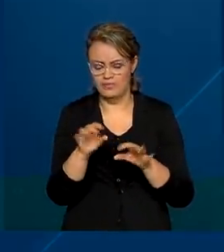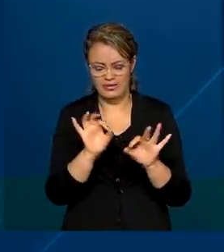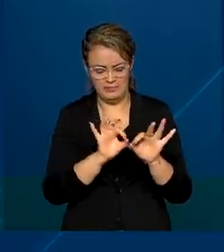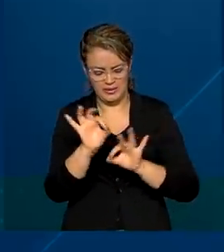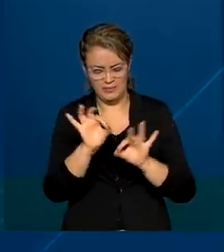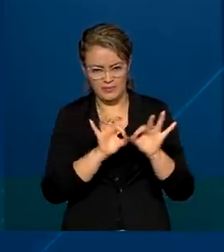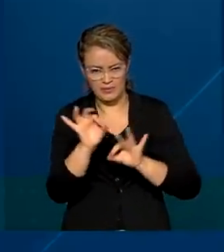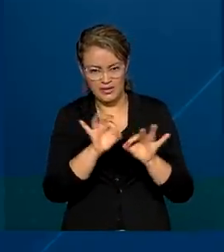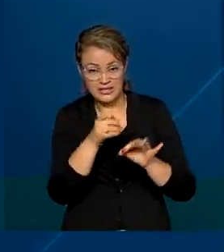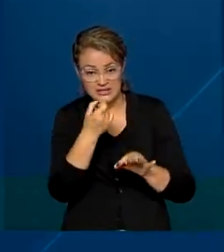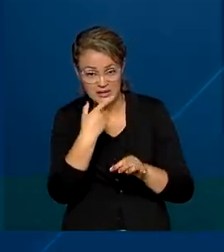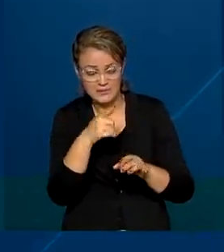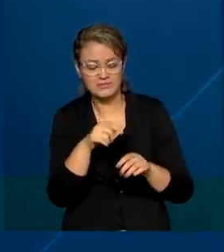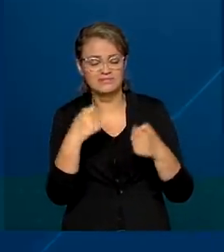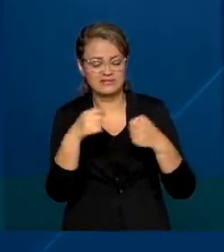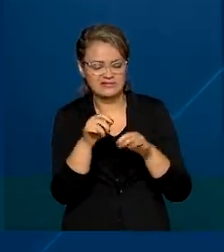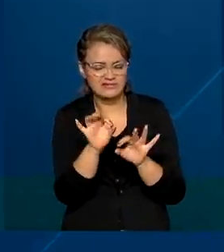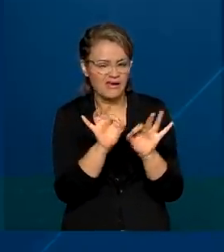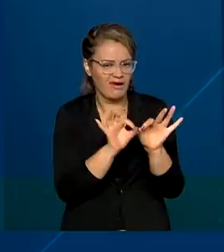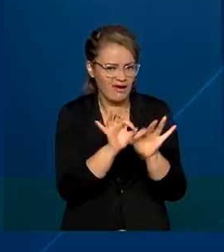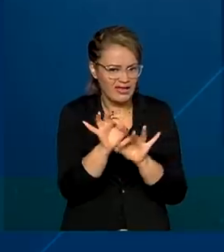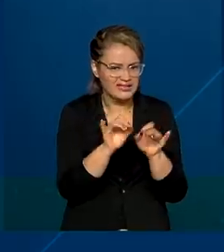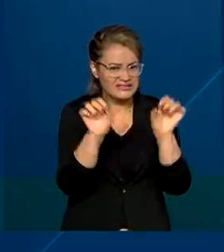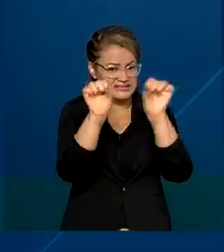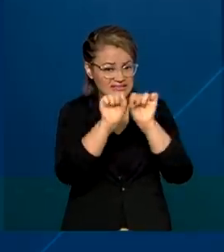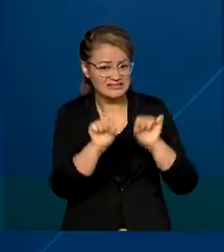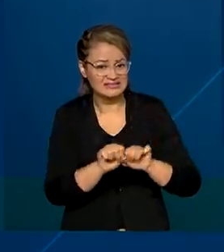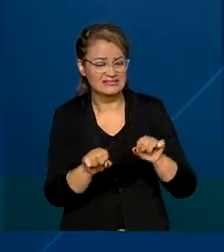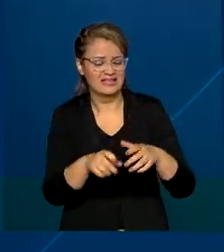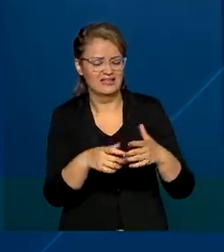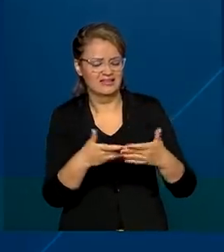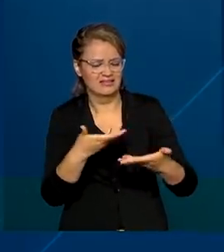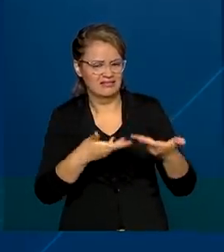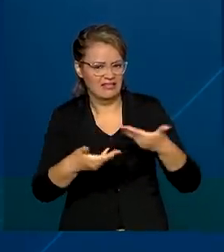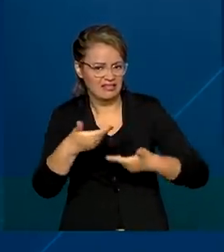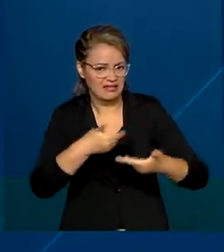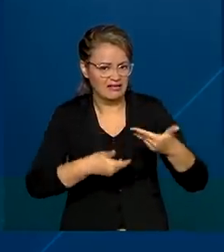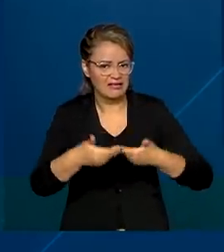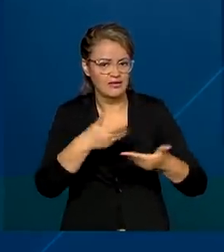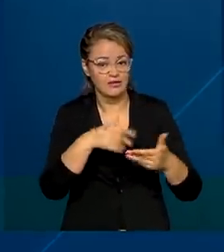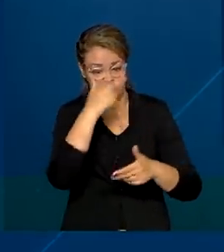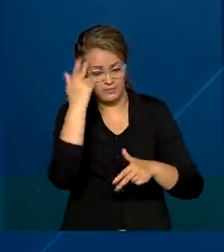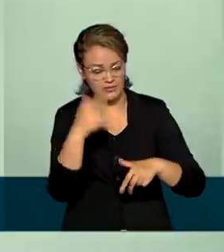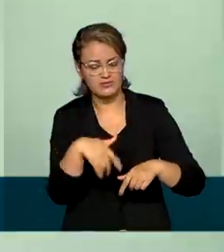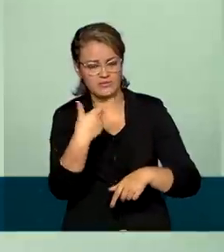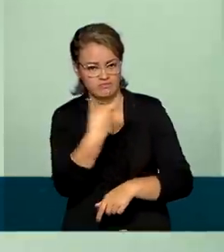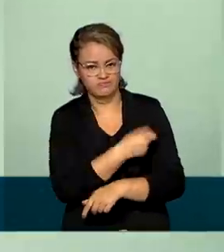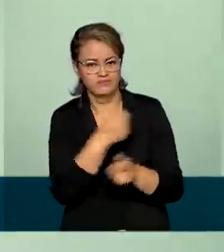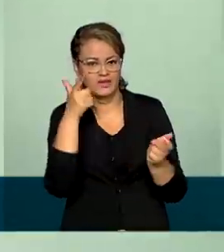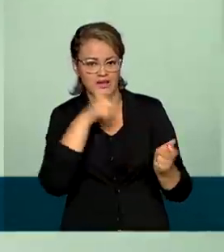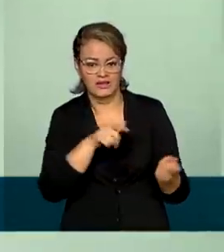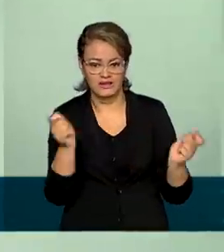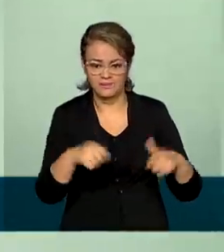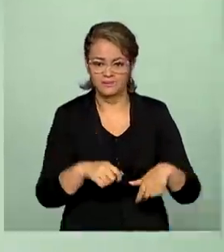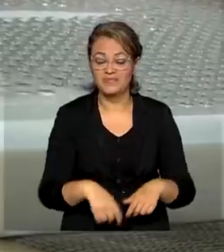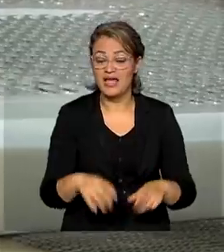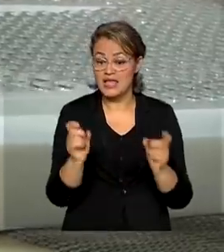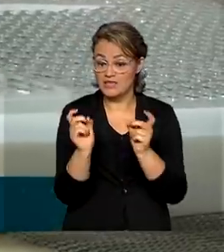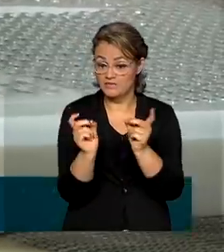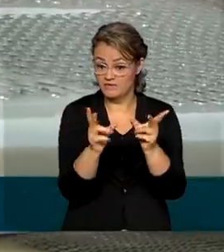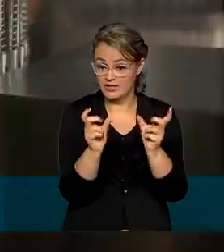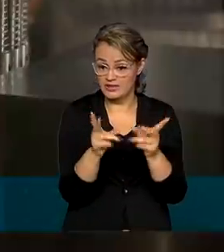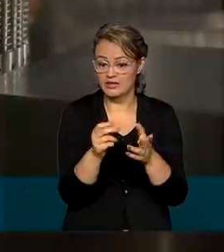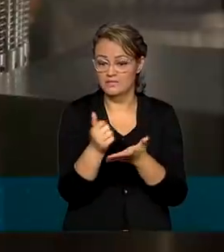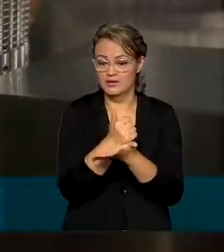anticorpos requer um todo um sistema de infusão para que o paciente possa receber. Comercializado pela